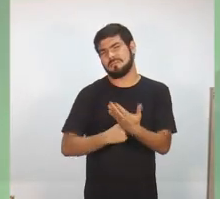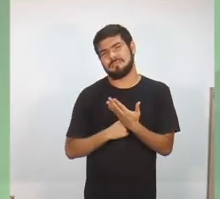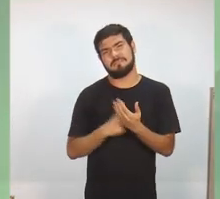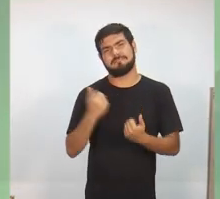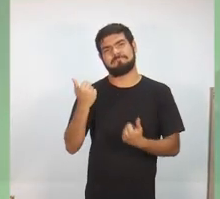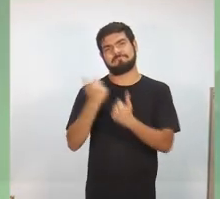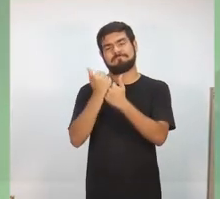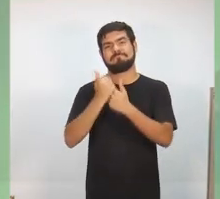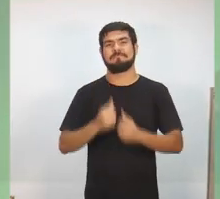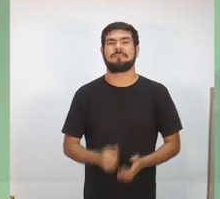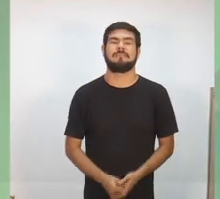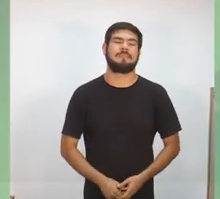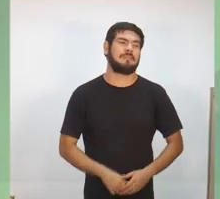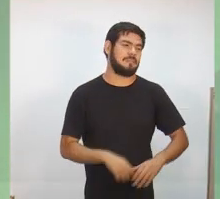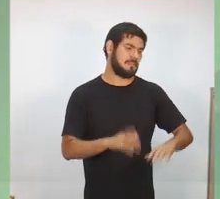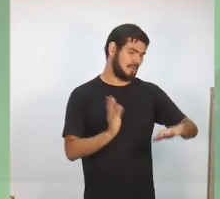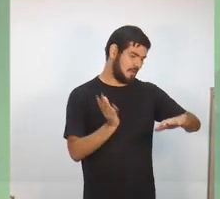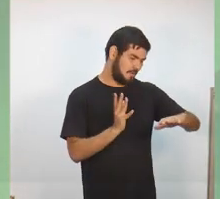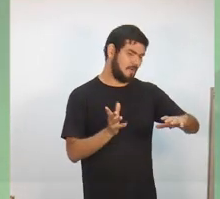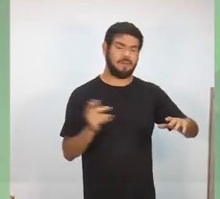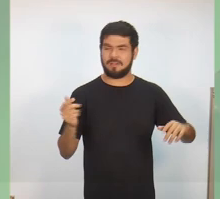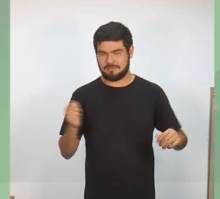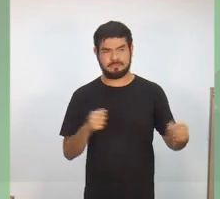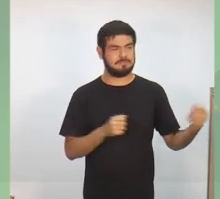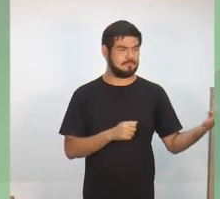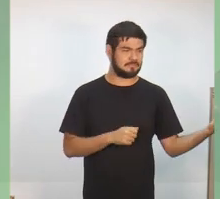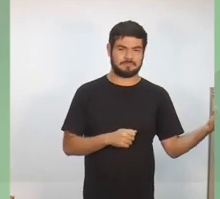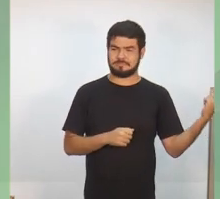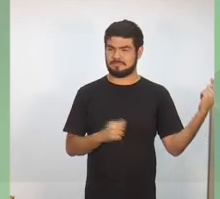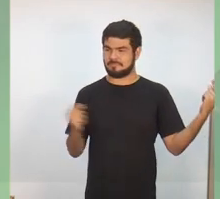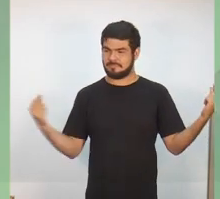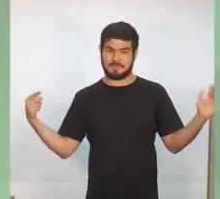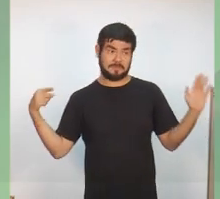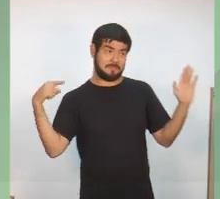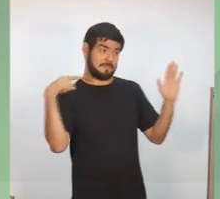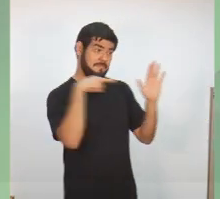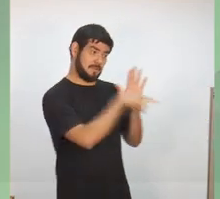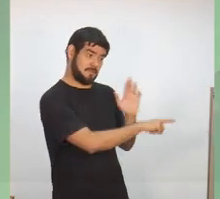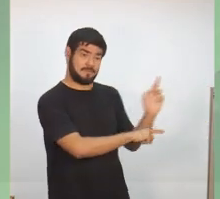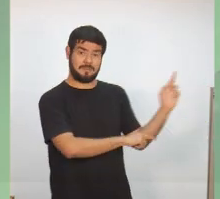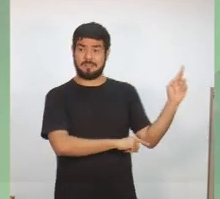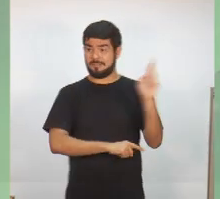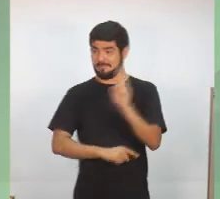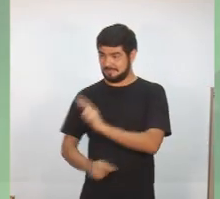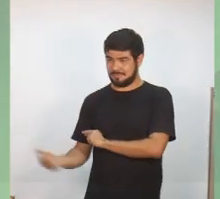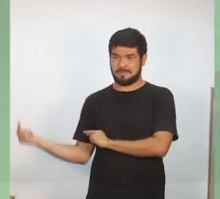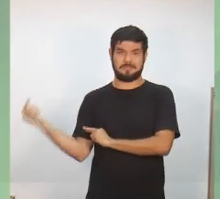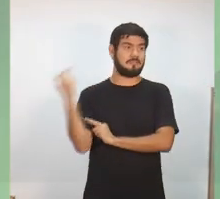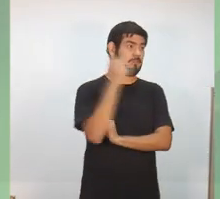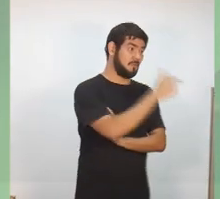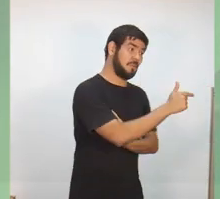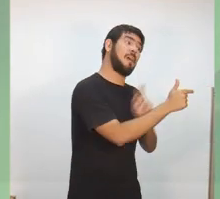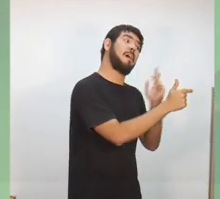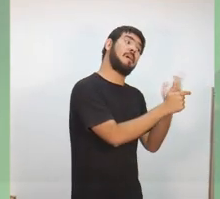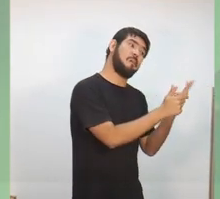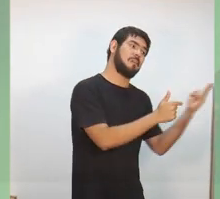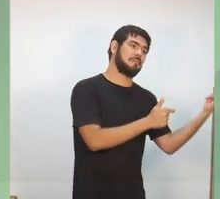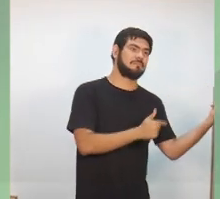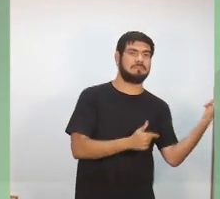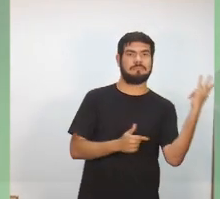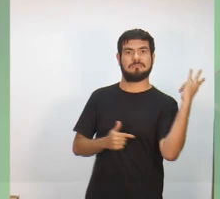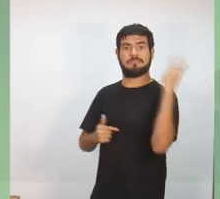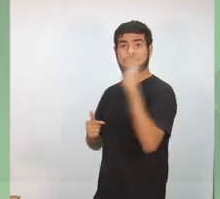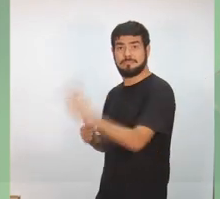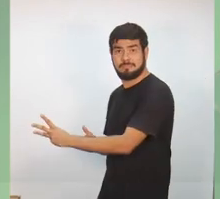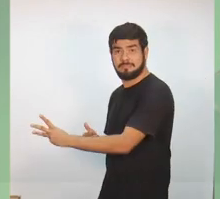Agora, mais uma vez, o cronômetro vai marcar aí em cima do seu televisor, no cantinho da sua tela, um minuto e trinta, que é o tempo que o candidato Davi Almeida